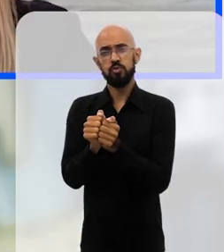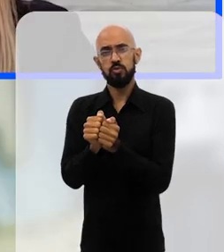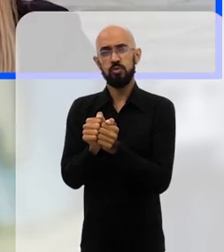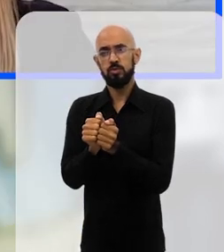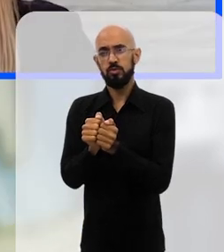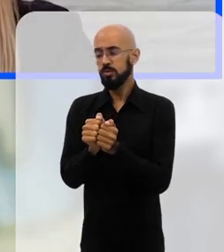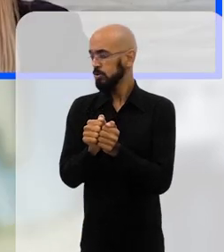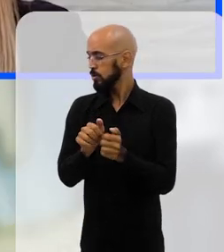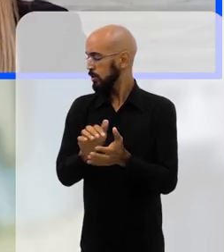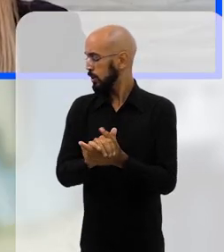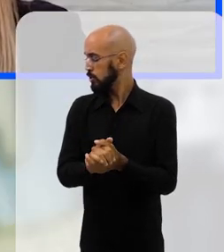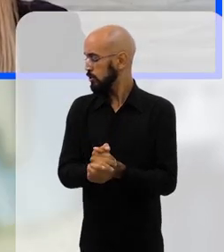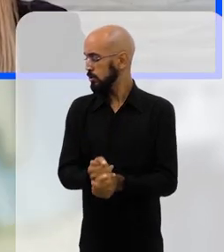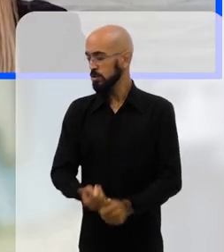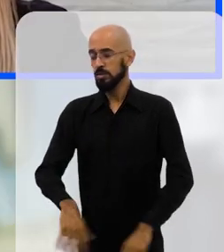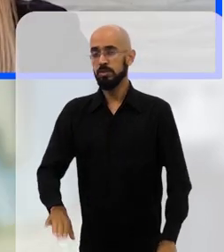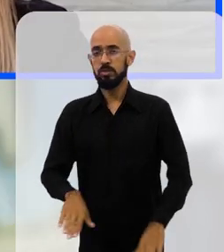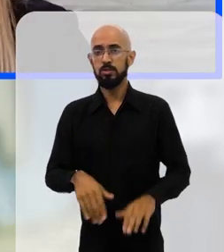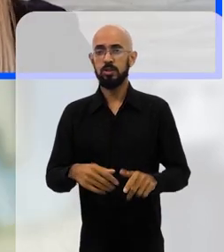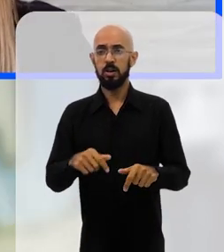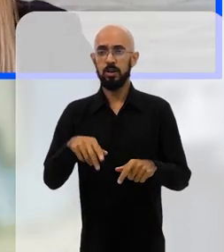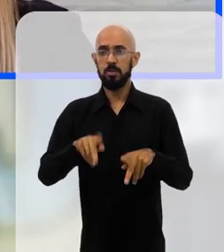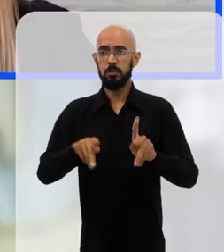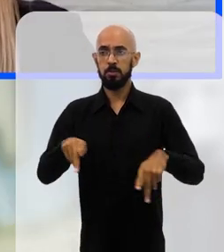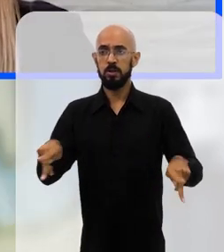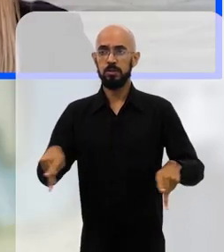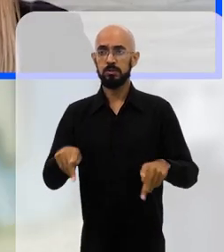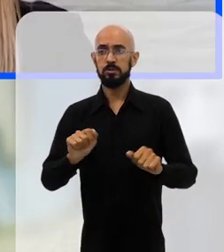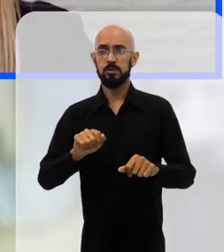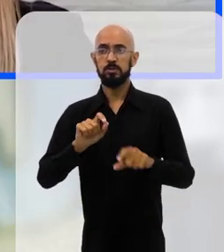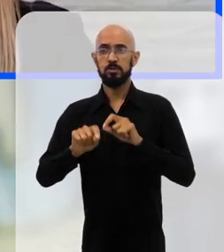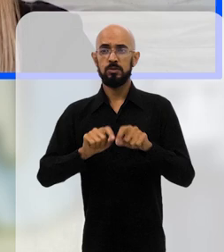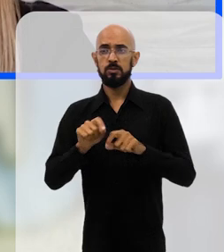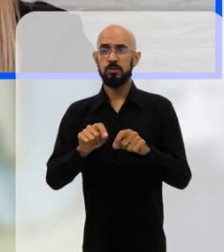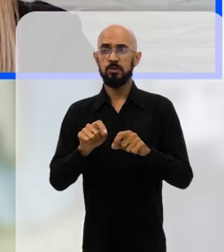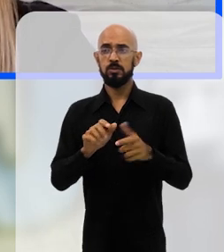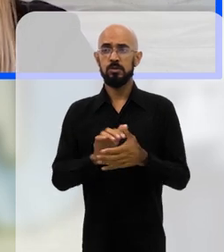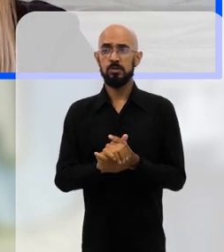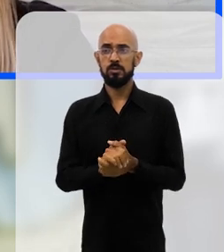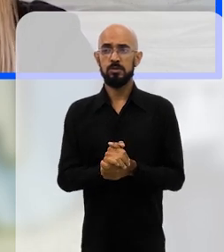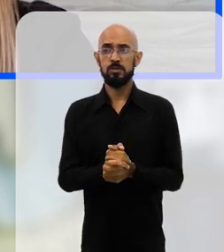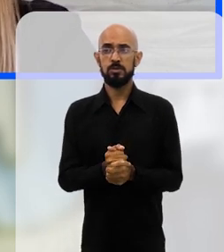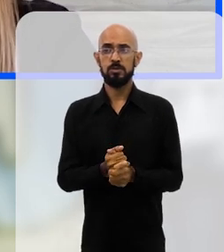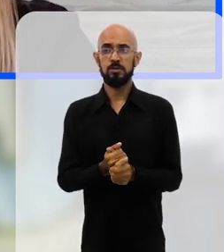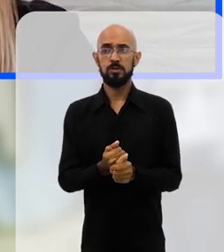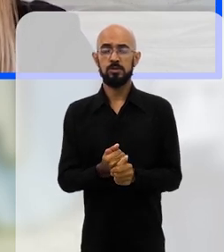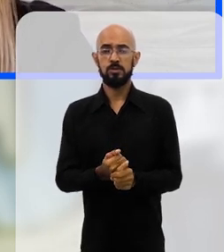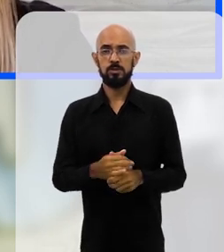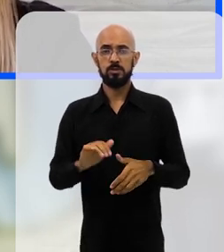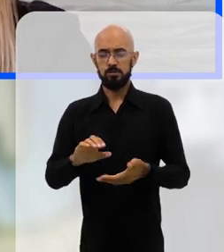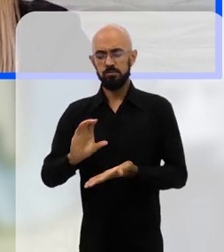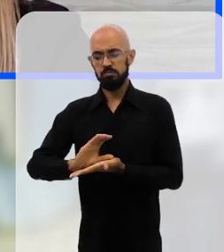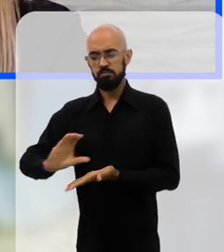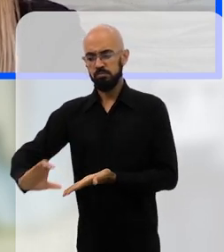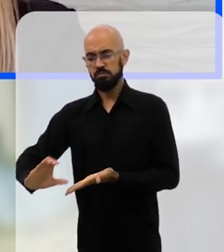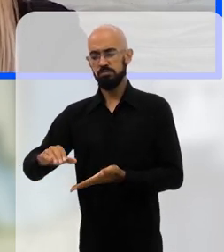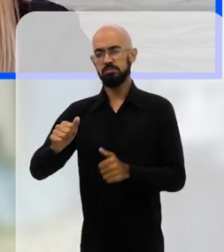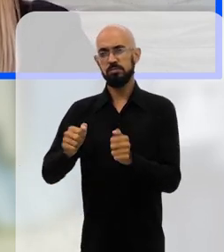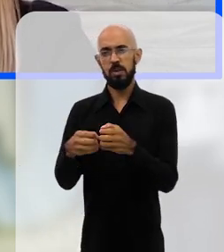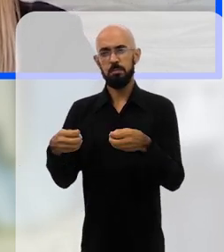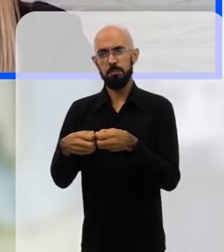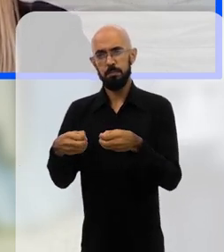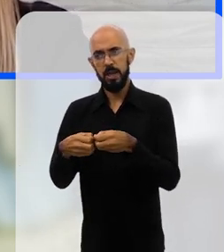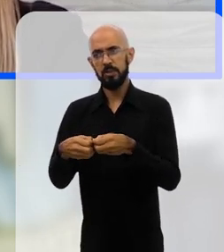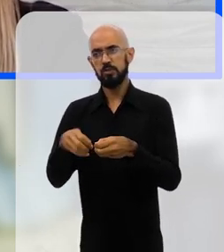atuando, prestando essa assistência para a população e é disso que a população precisa, né, de um contato bem efetivo e